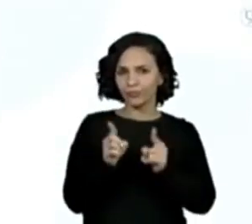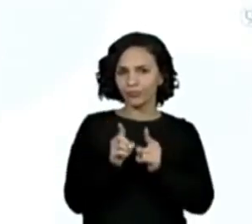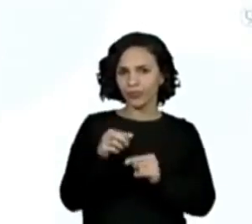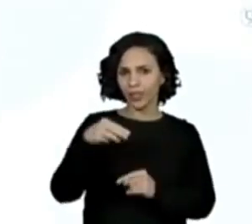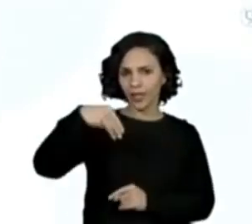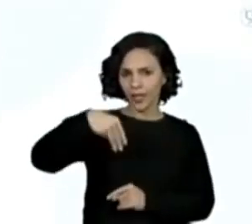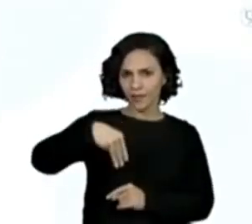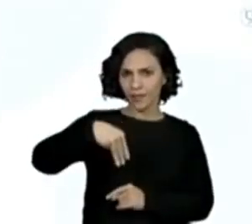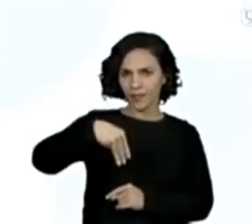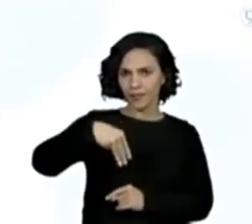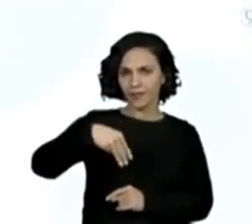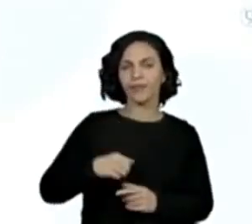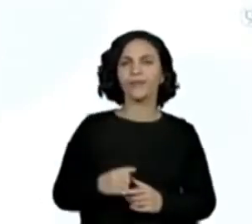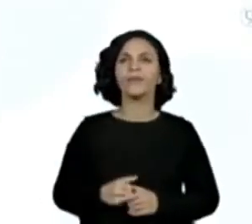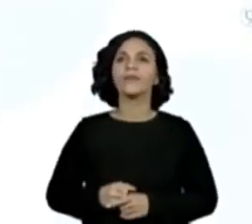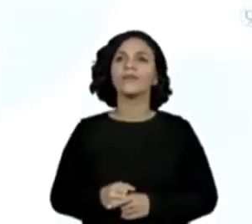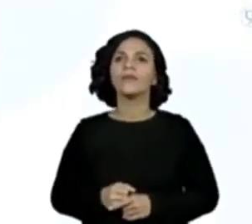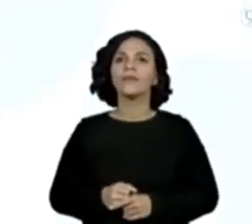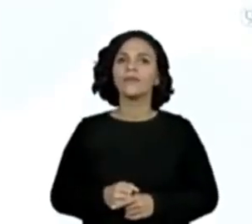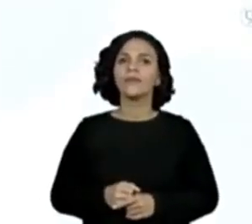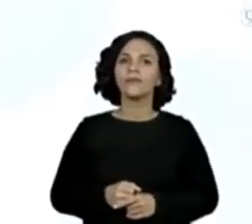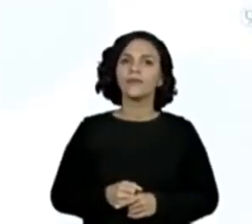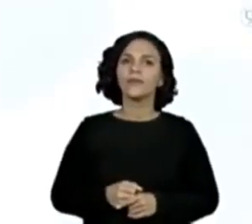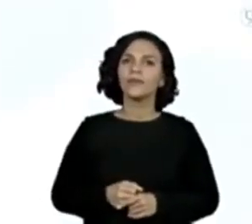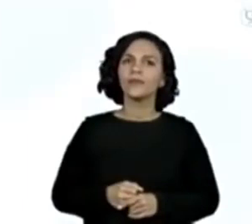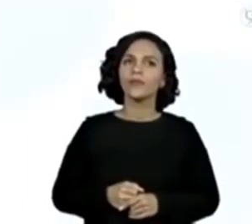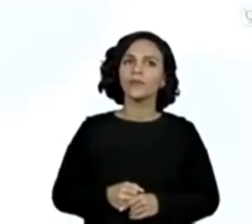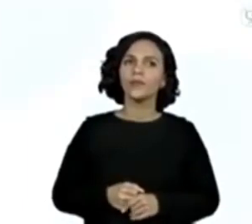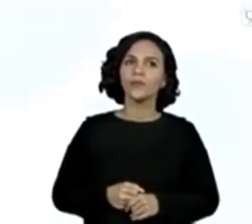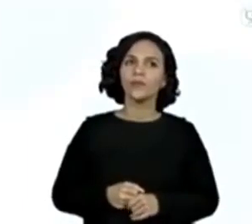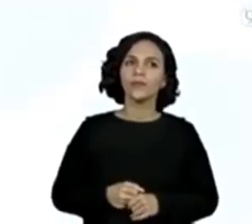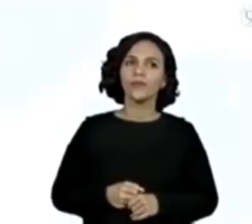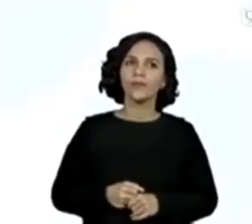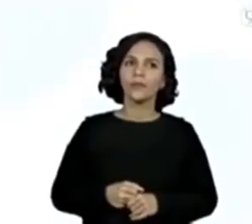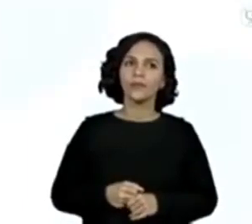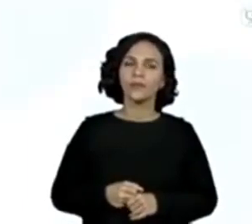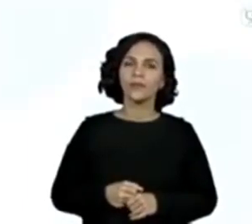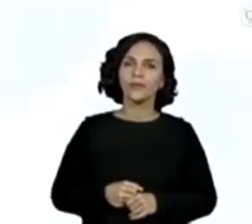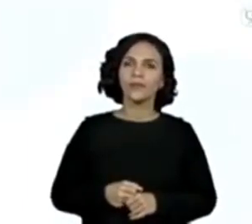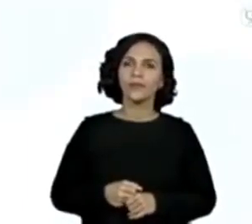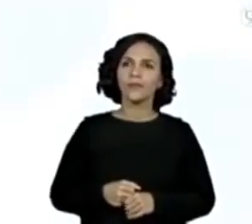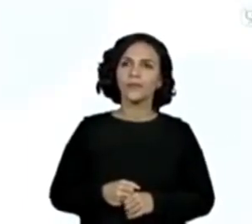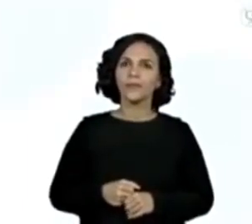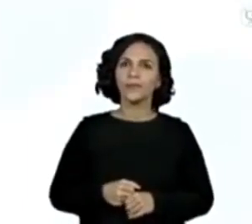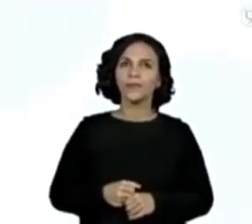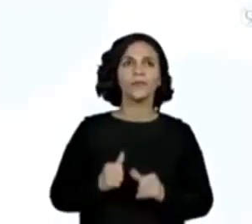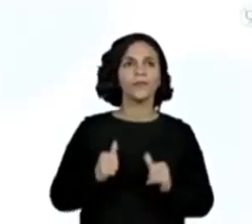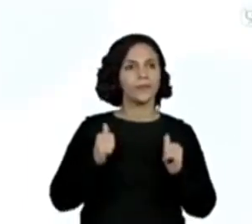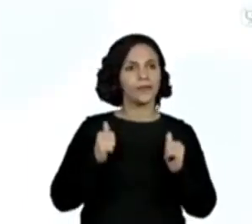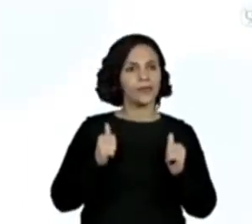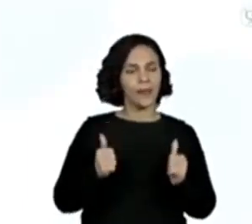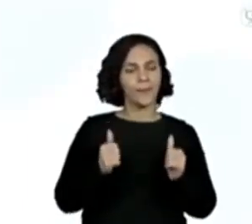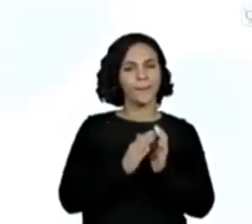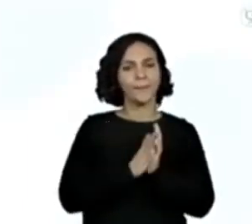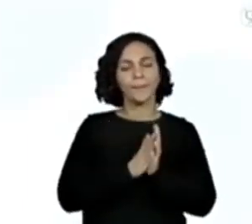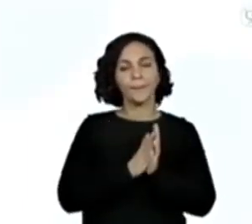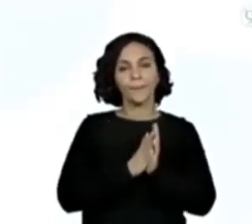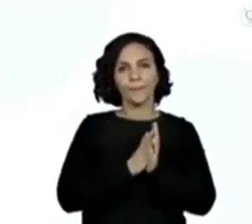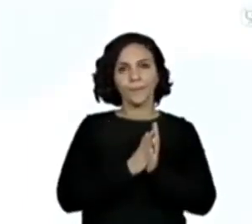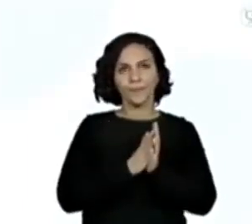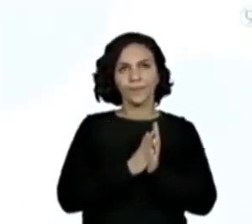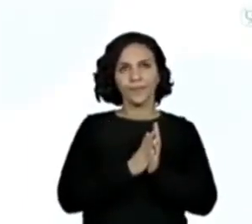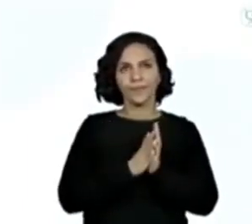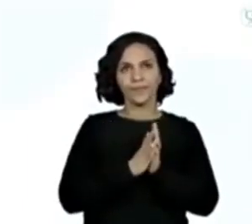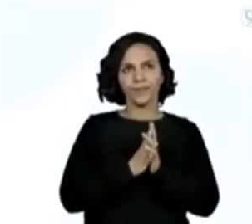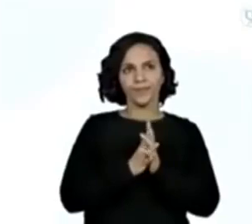Preciso da sua ajuda, professora Fran. Mais uma vez. Muito bem. Isso aí, pode